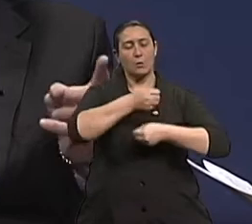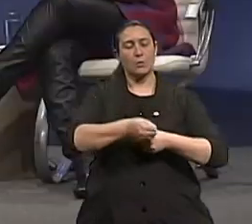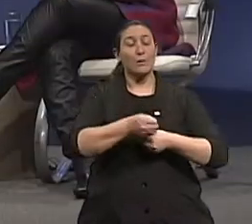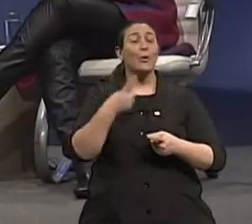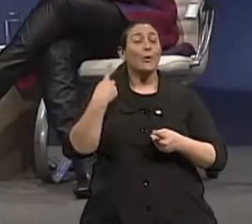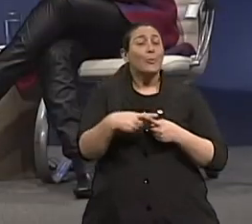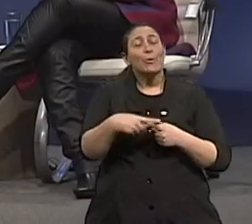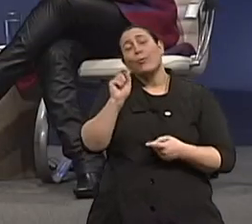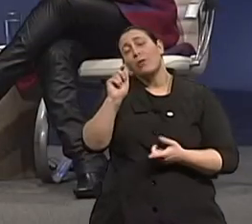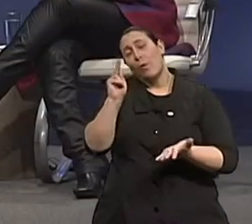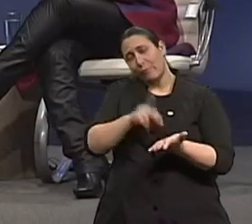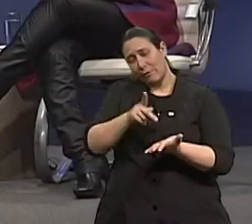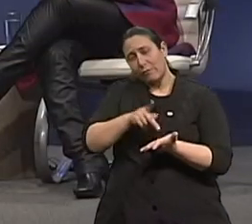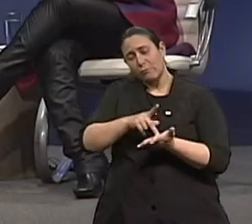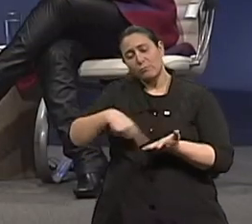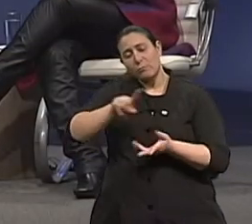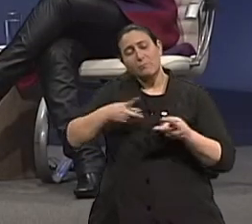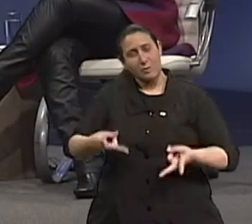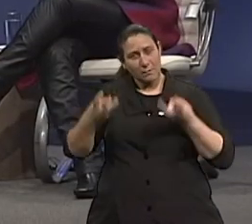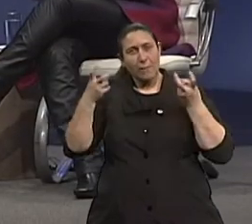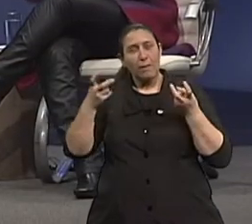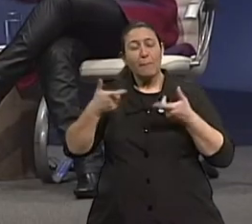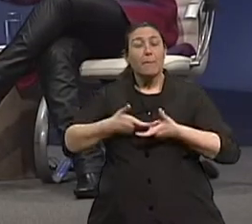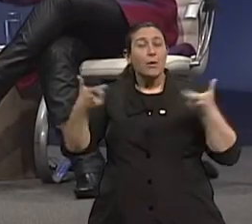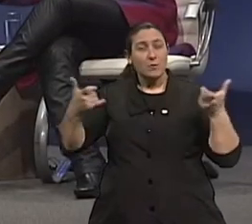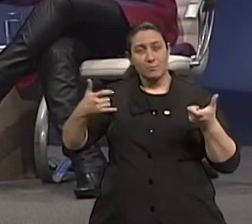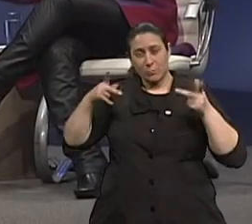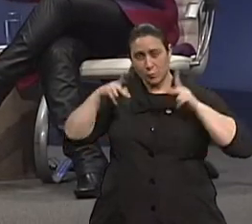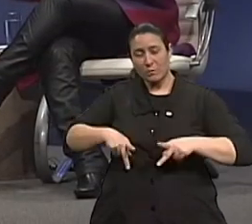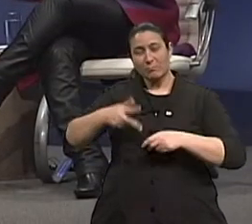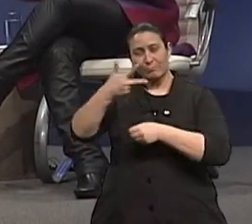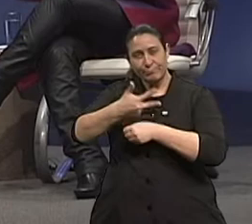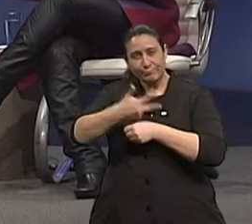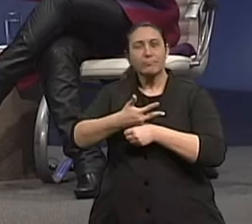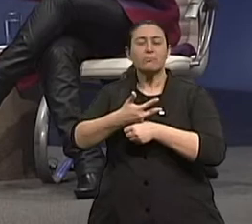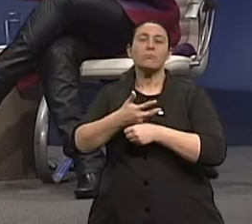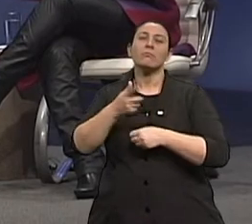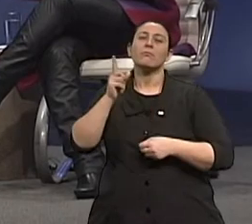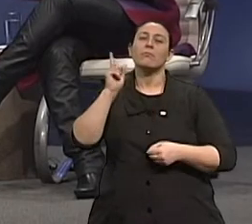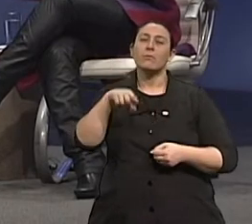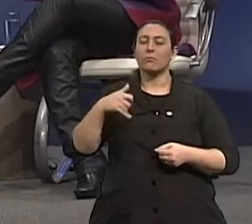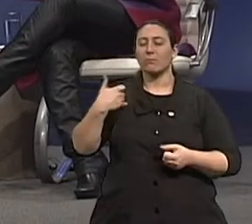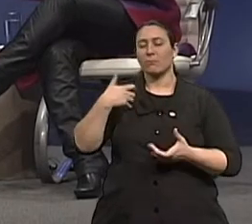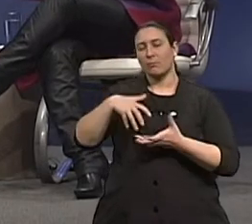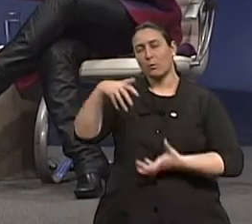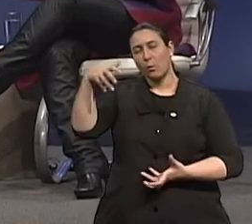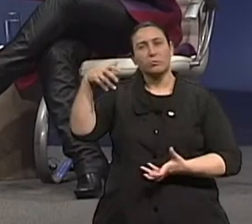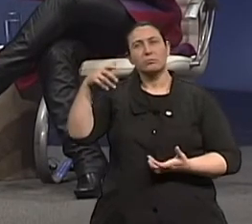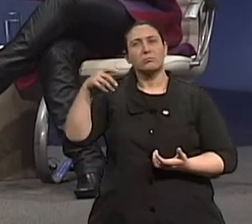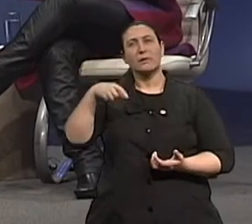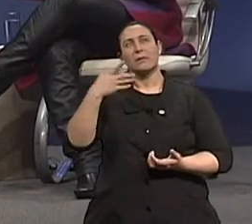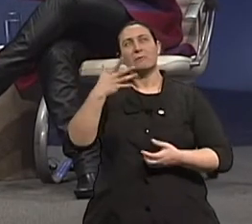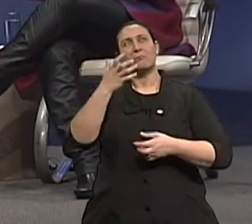diante de uma nova velhice, de um novo velho, né? Ok. Aquele idoso, né, dos anos 30, dos anos